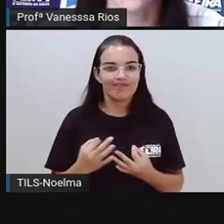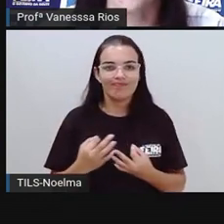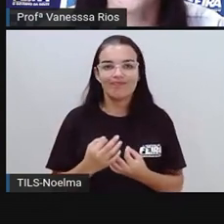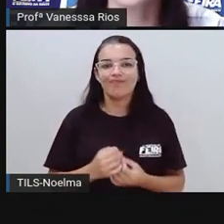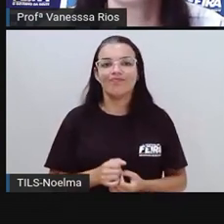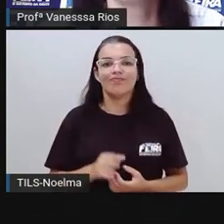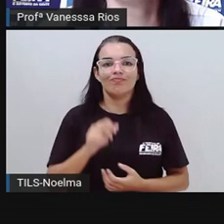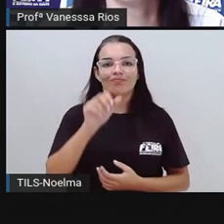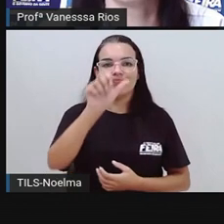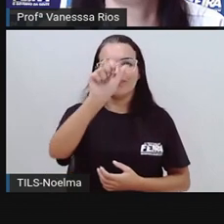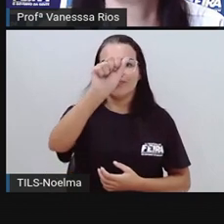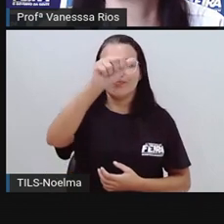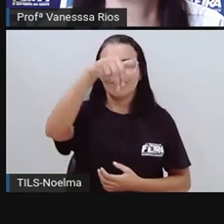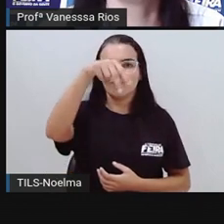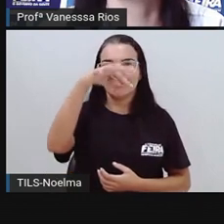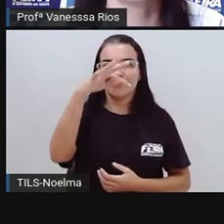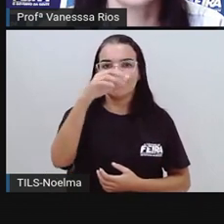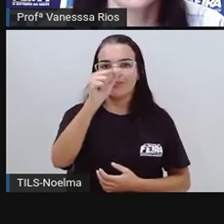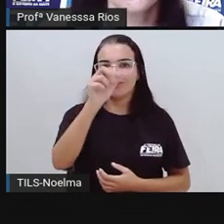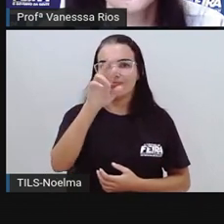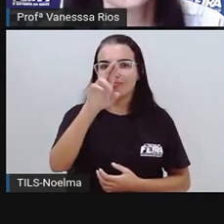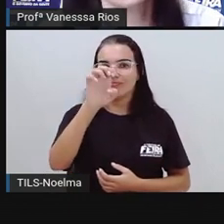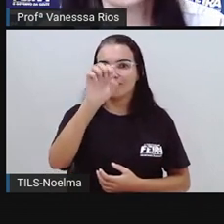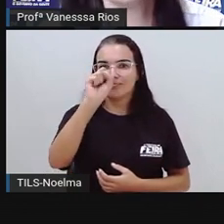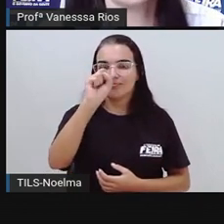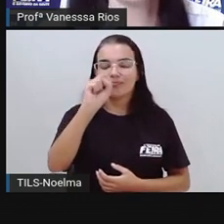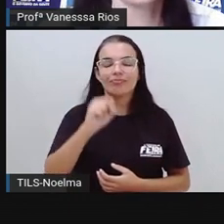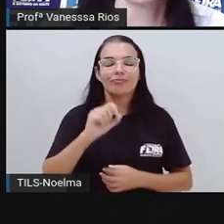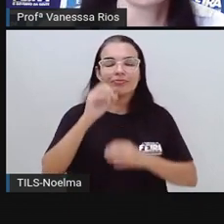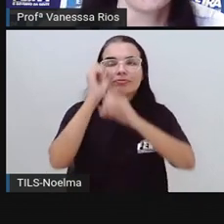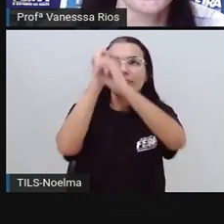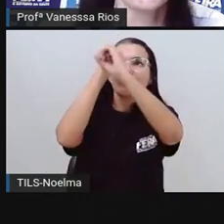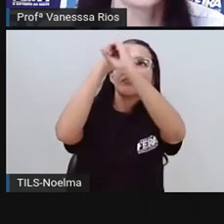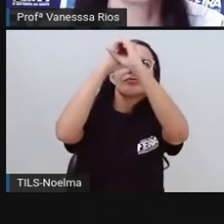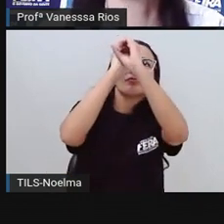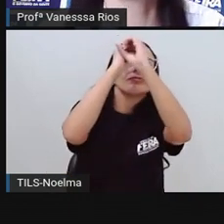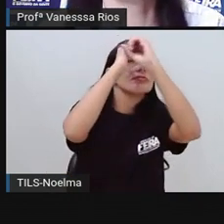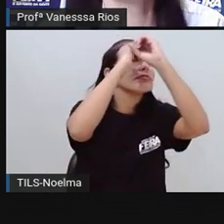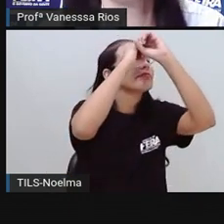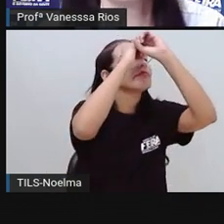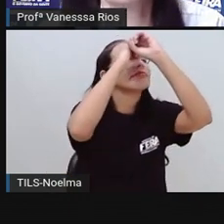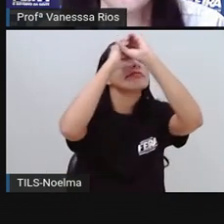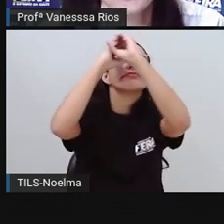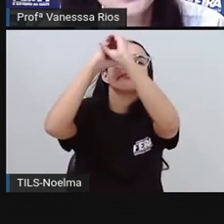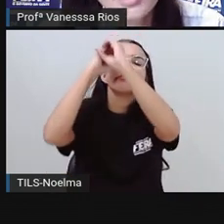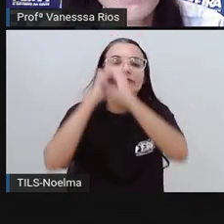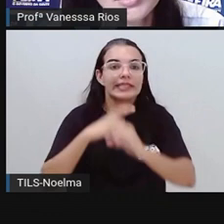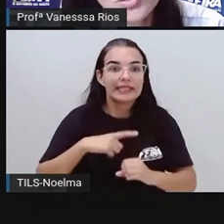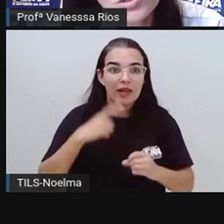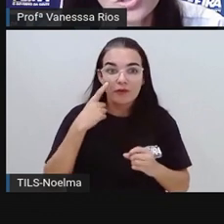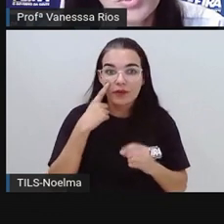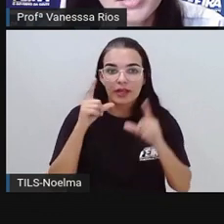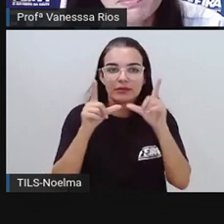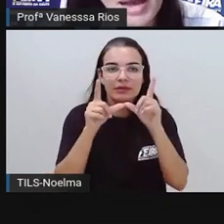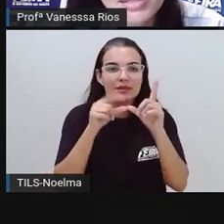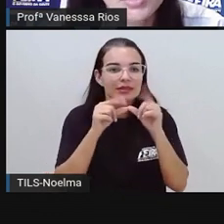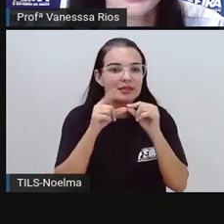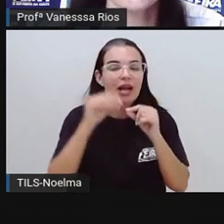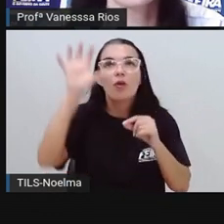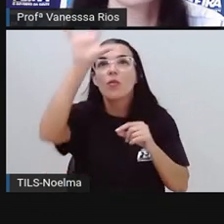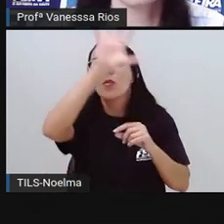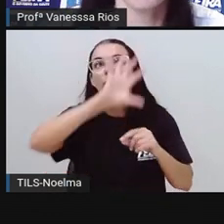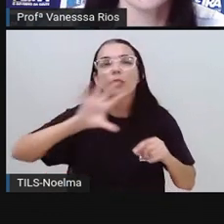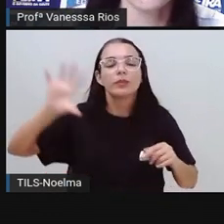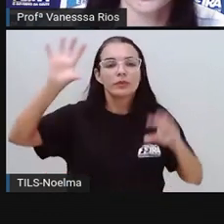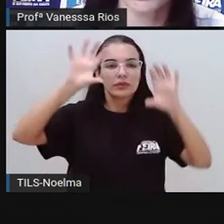telescópio muito moderno e que traz aí informações que possibilitam observações do espaço,